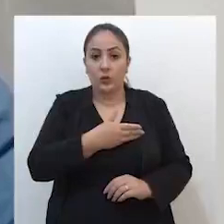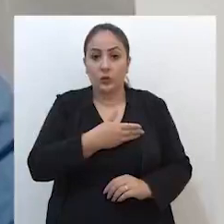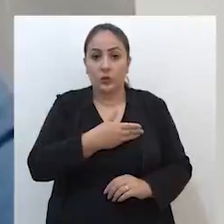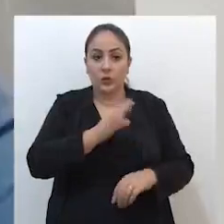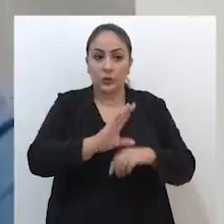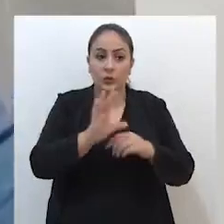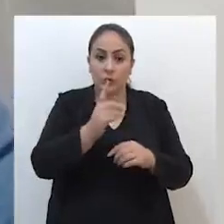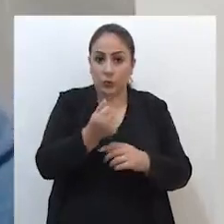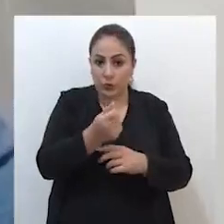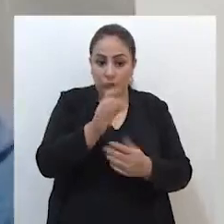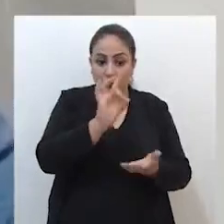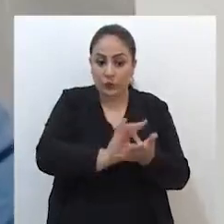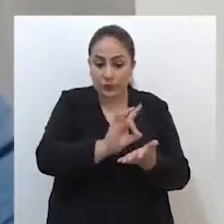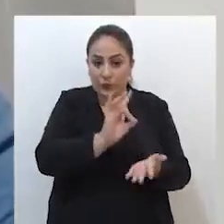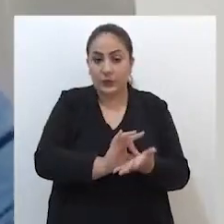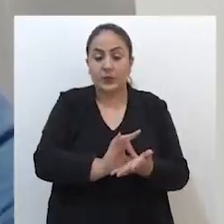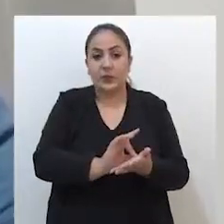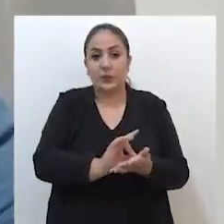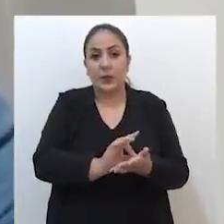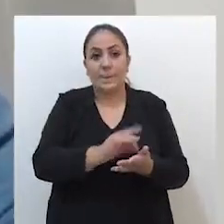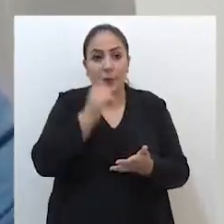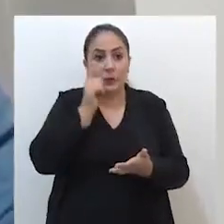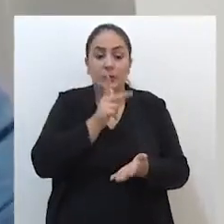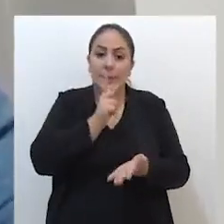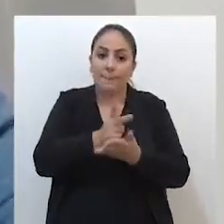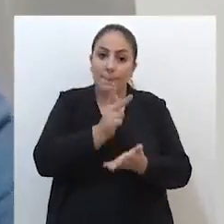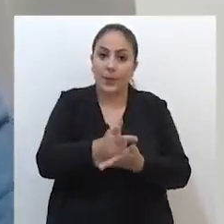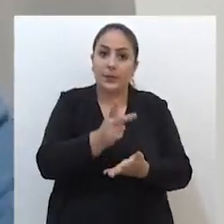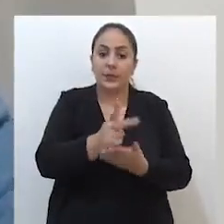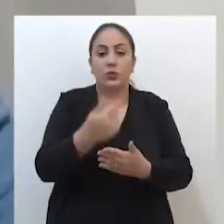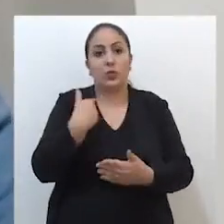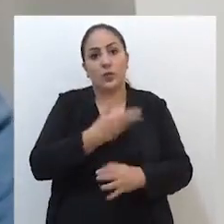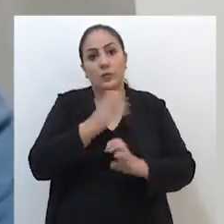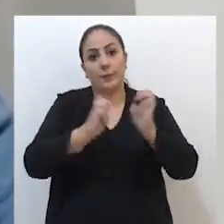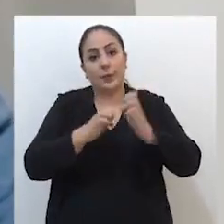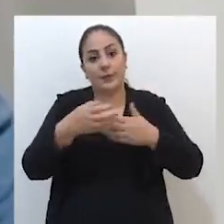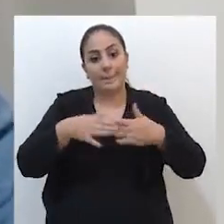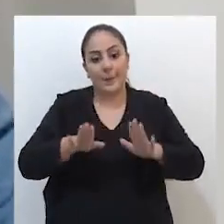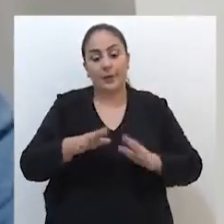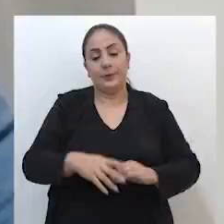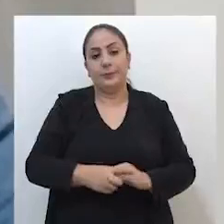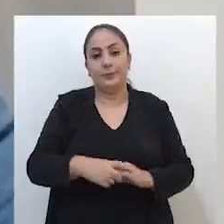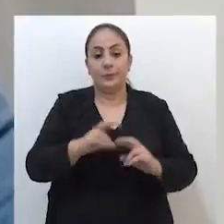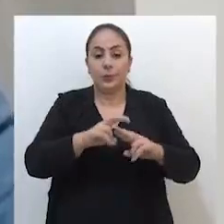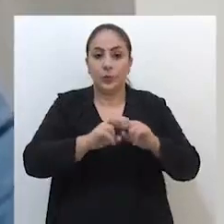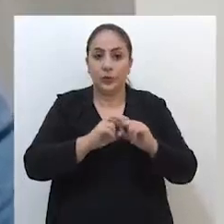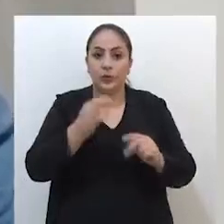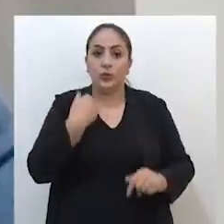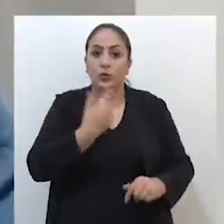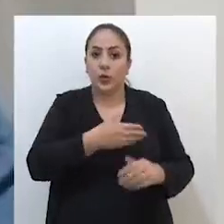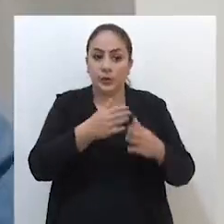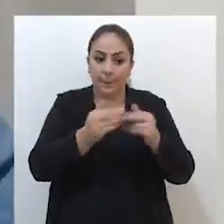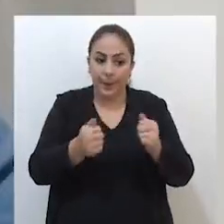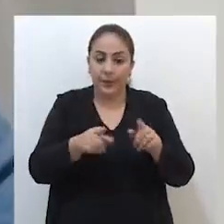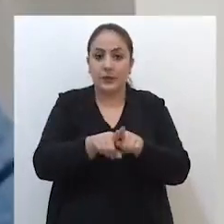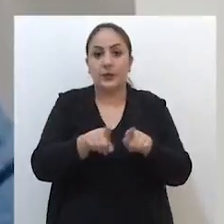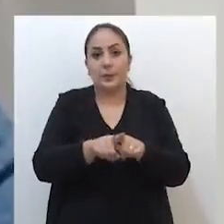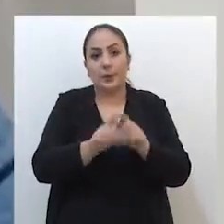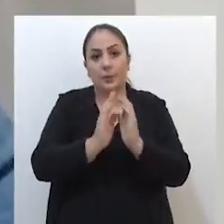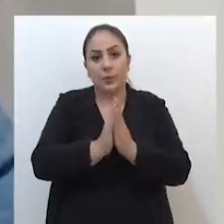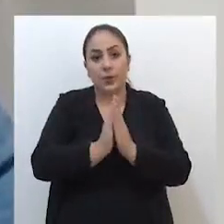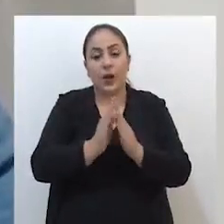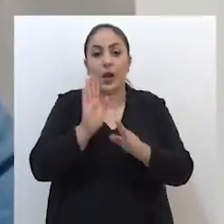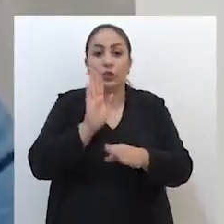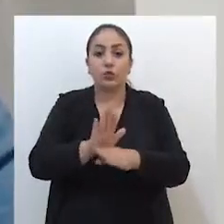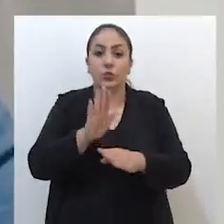nossos custos fixos, para mantermos as nossas empresas. Então, por isso, a gente também pede